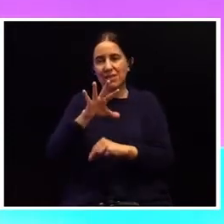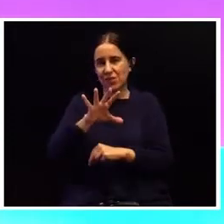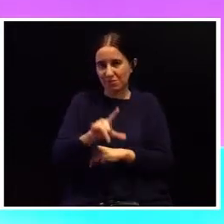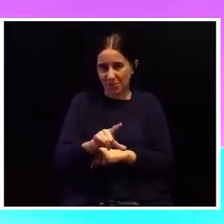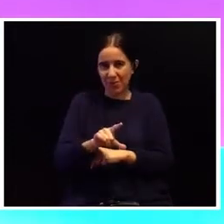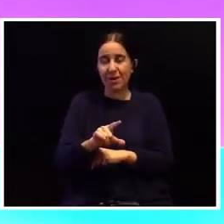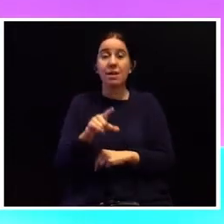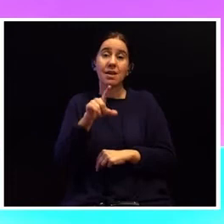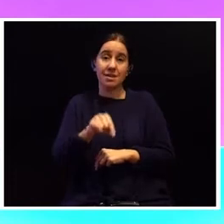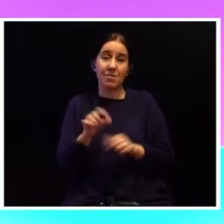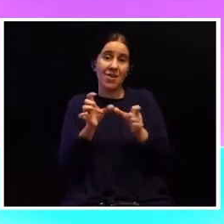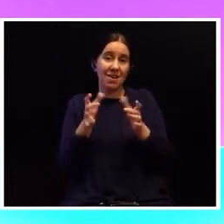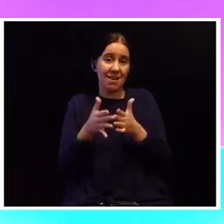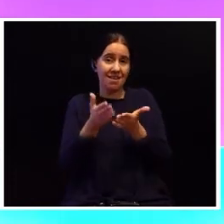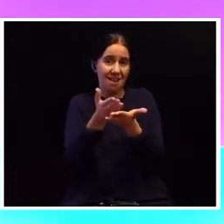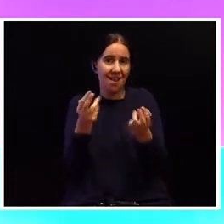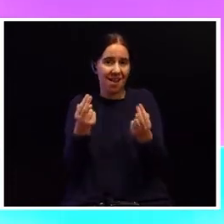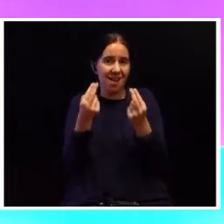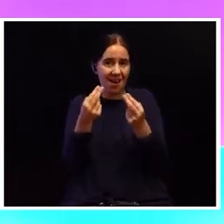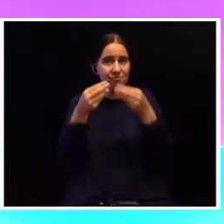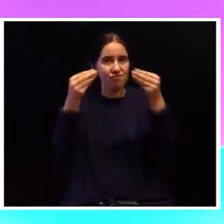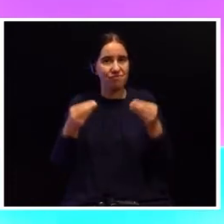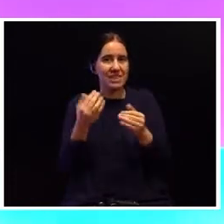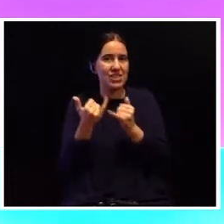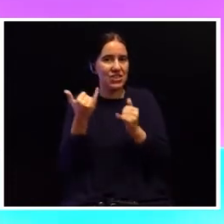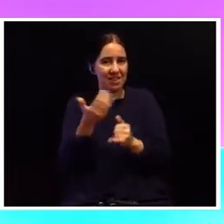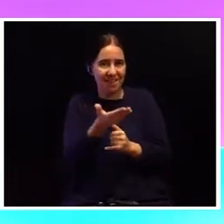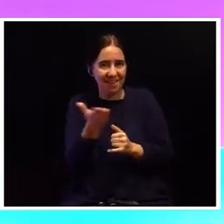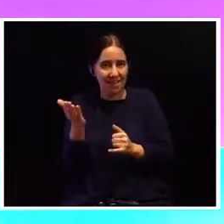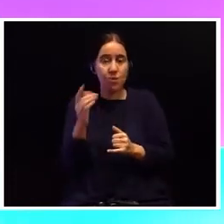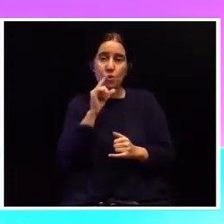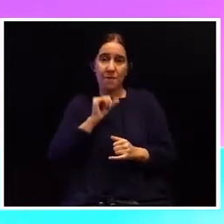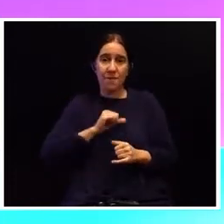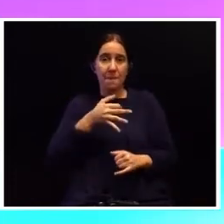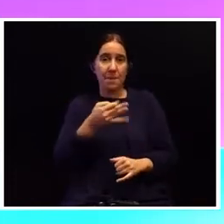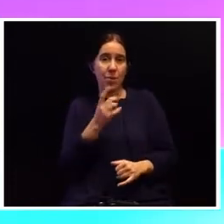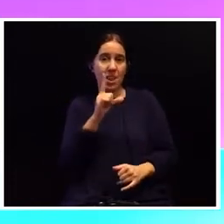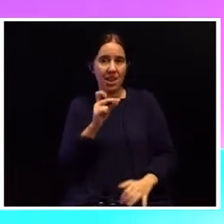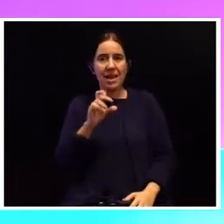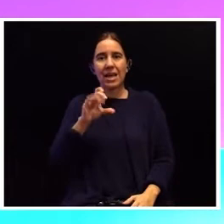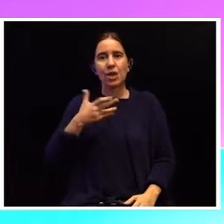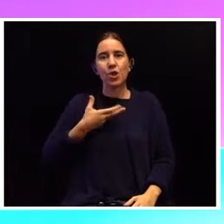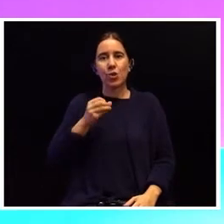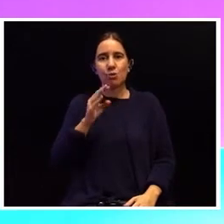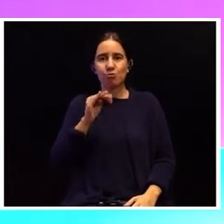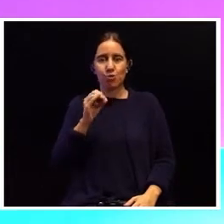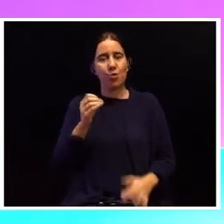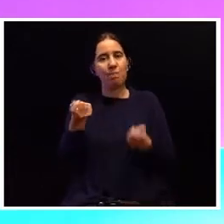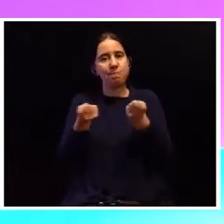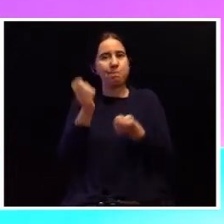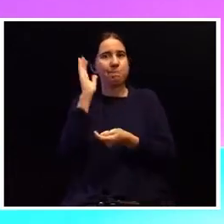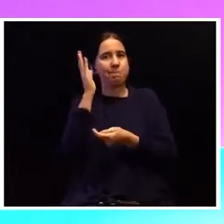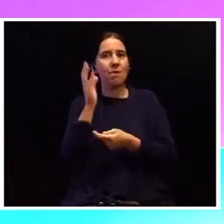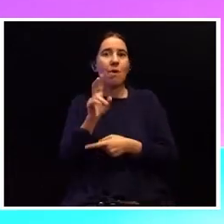e também online, a partir das plataformas digitais. O meu nome é Paulo Cardoso, sou a mestre de cerimónias deste